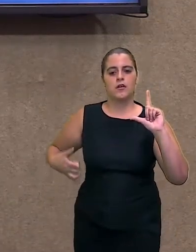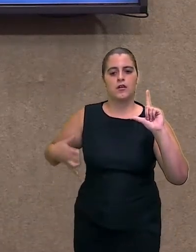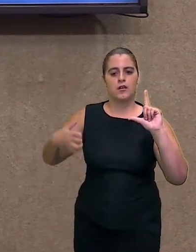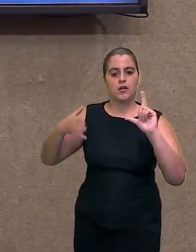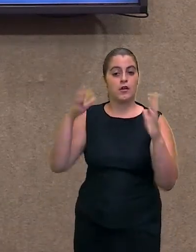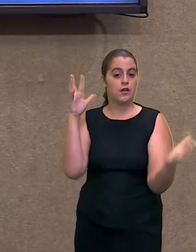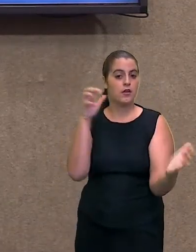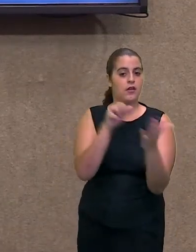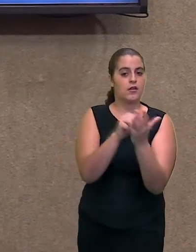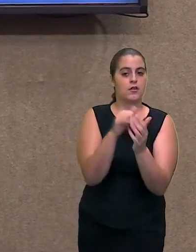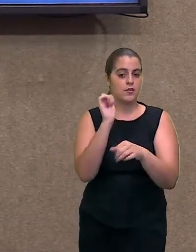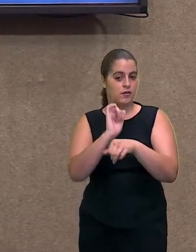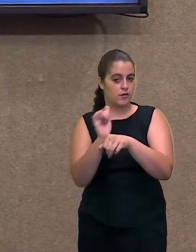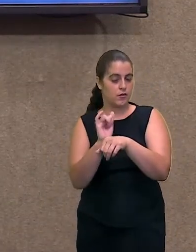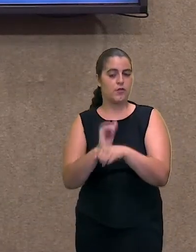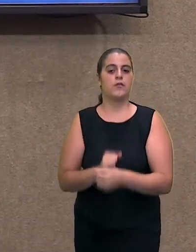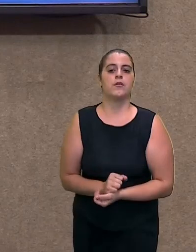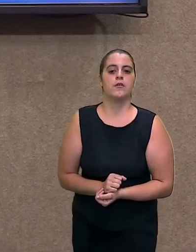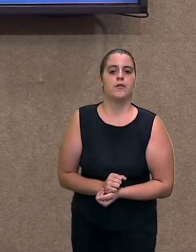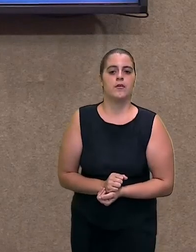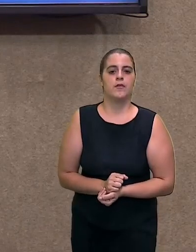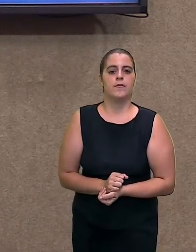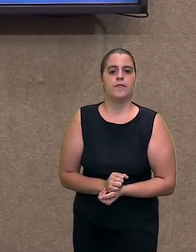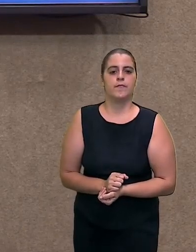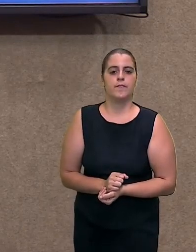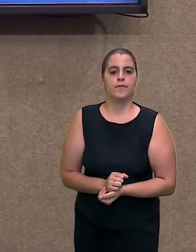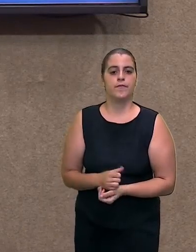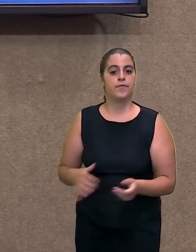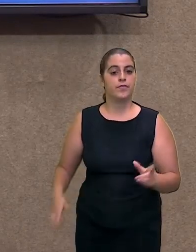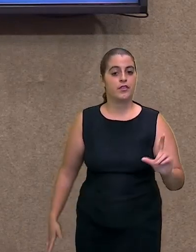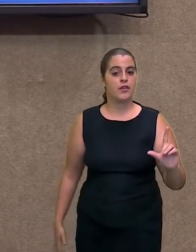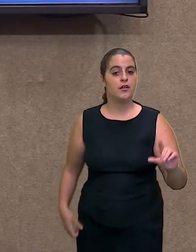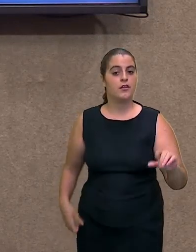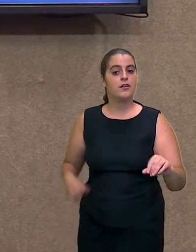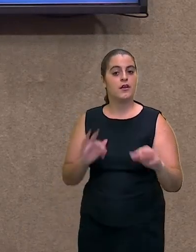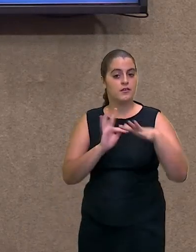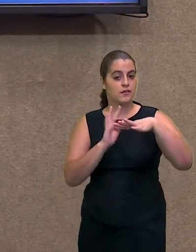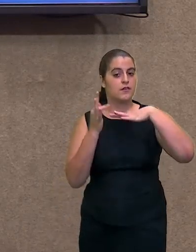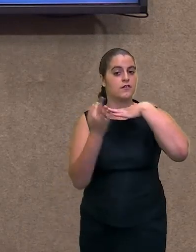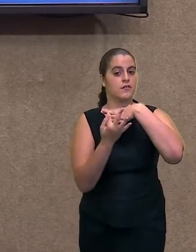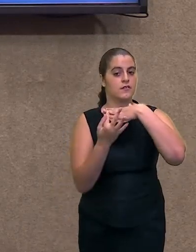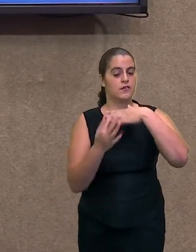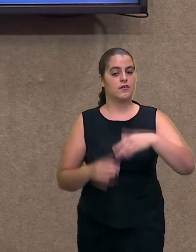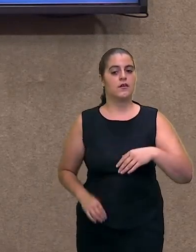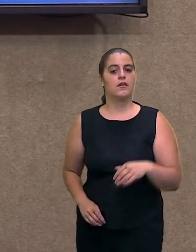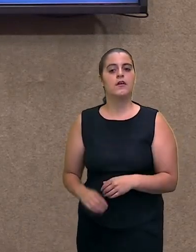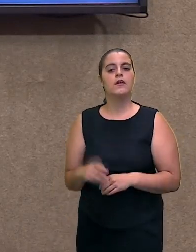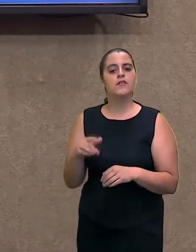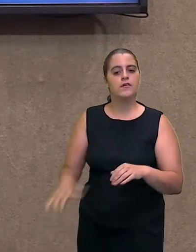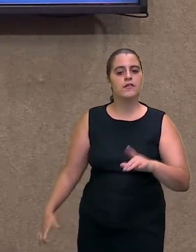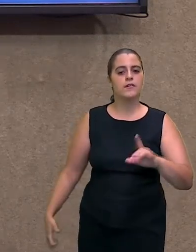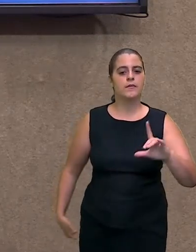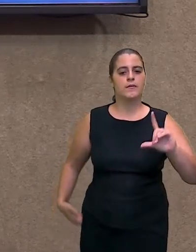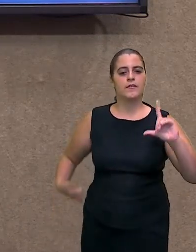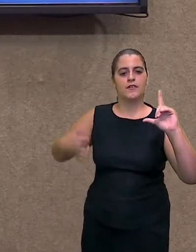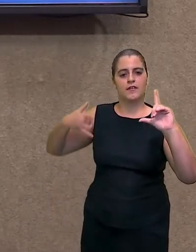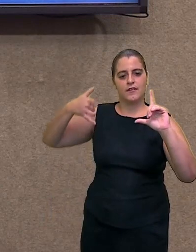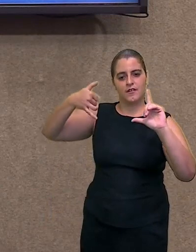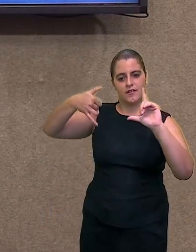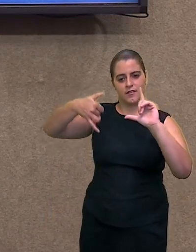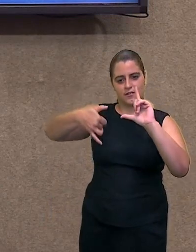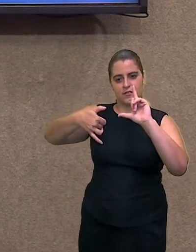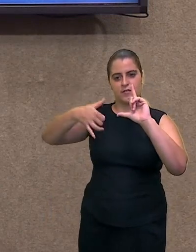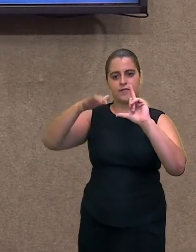inscrevam-se no nosso canal do YouTube, acessem nossas redes sociais, se você apontar a câmera do seu